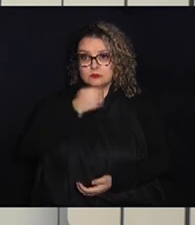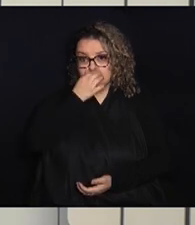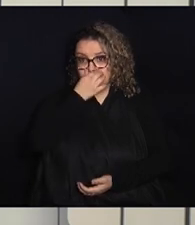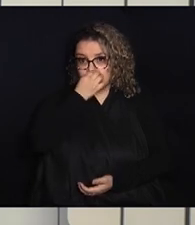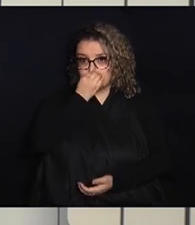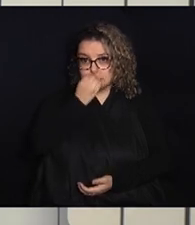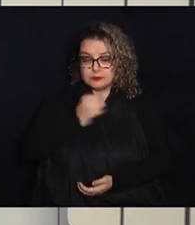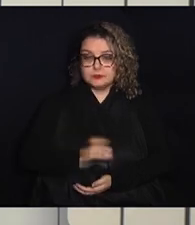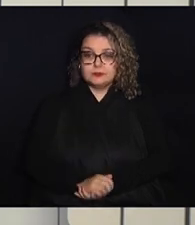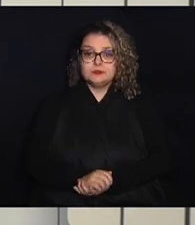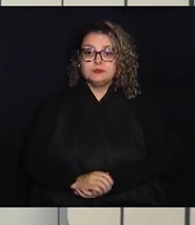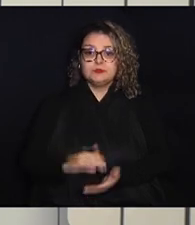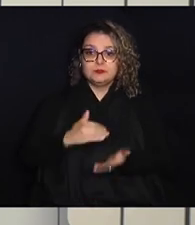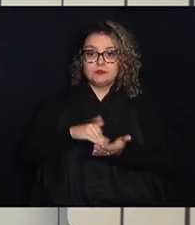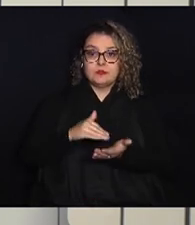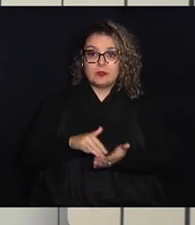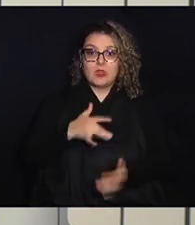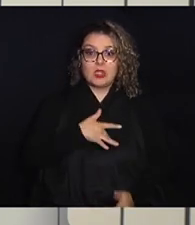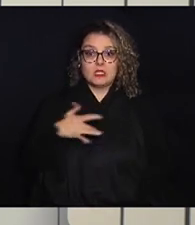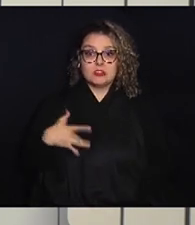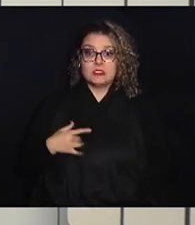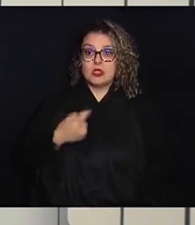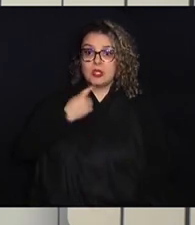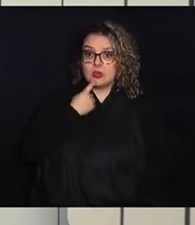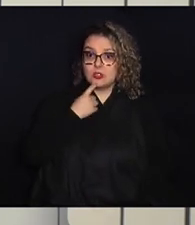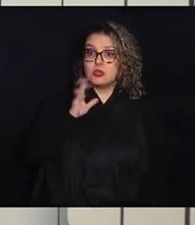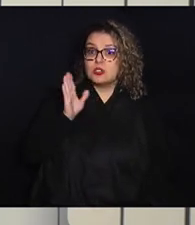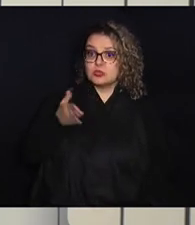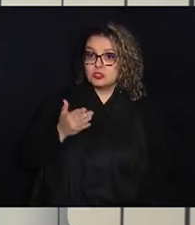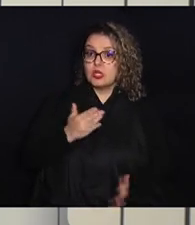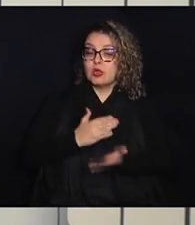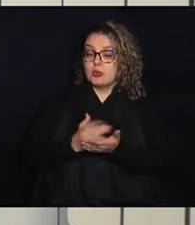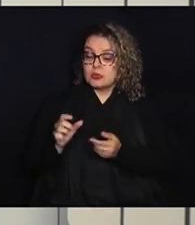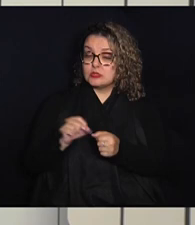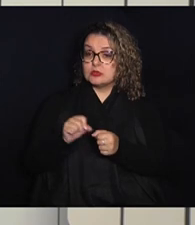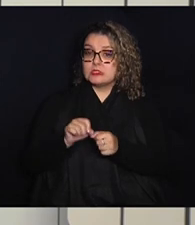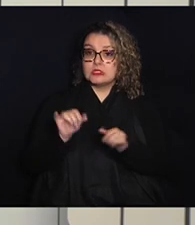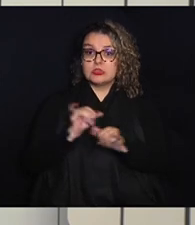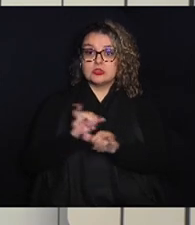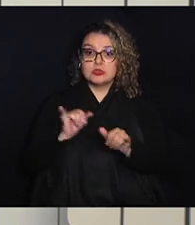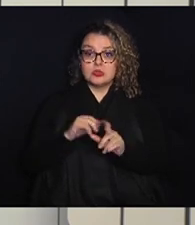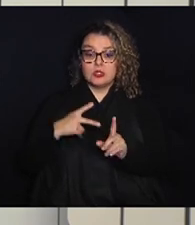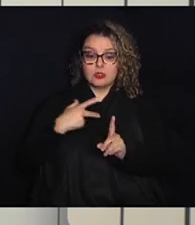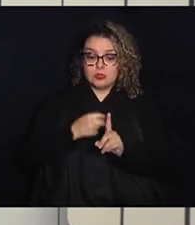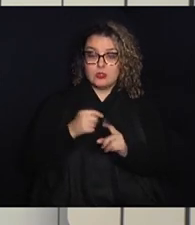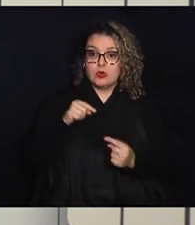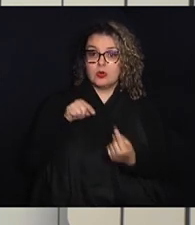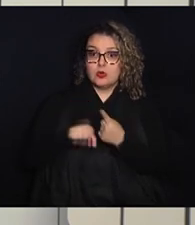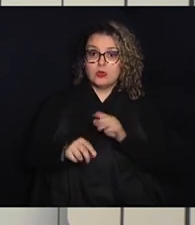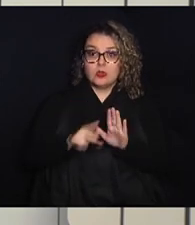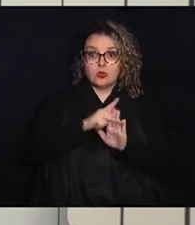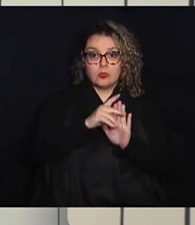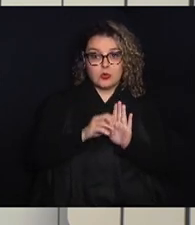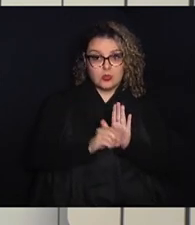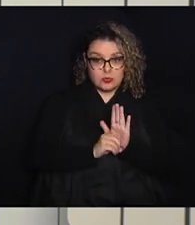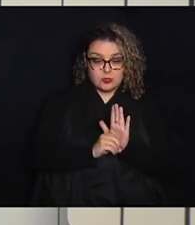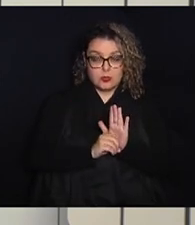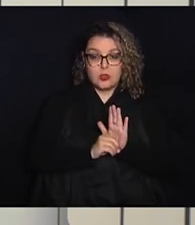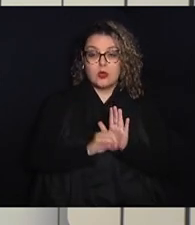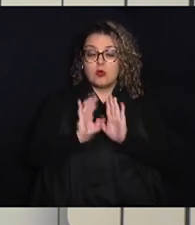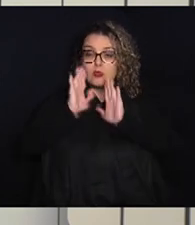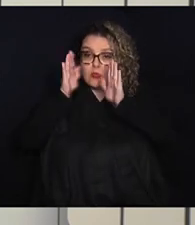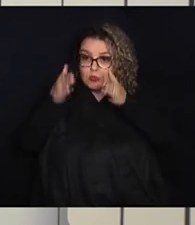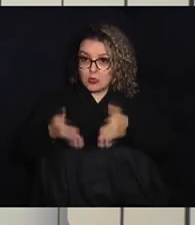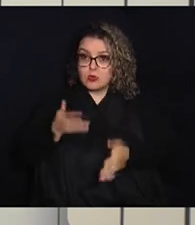A Secretaria de Saúde de Campinas já começou a realizar a campanha de vacinação contra a poliomielite. Com foco em